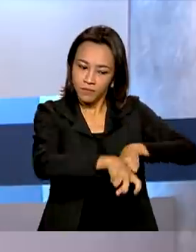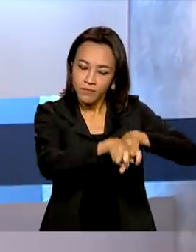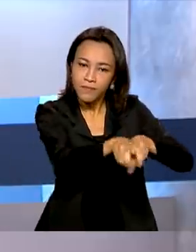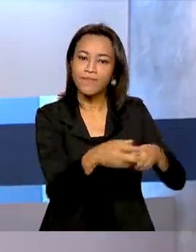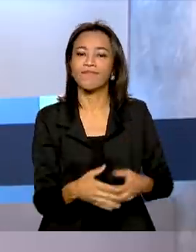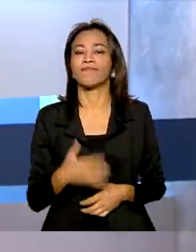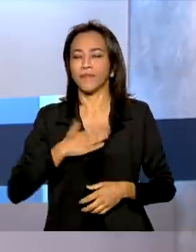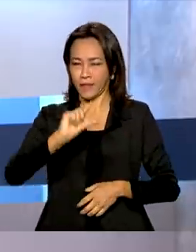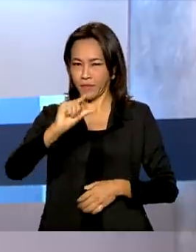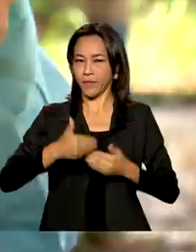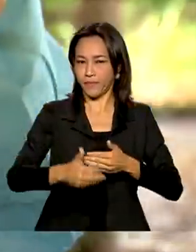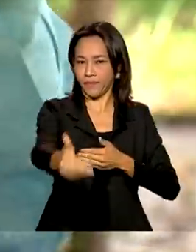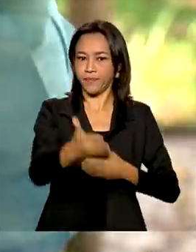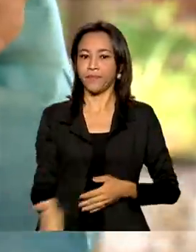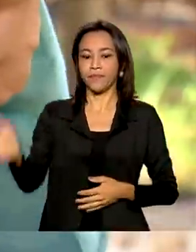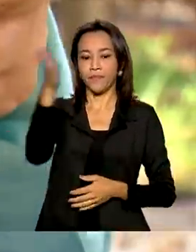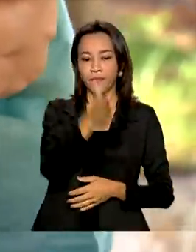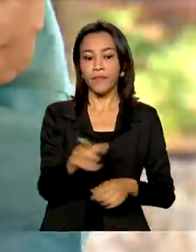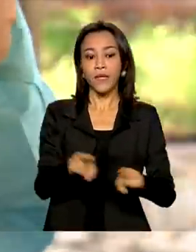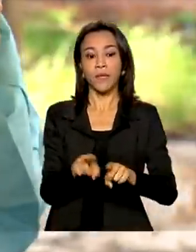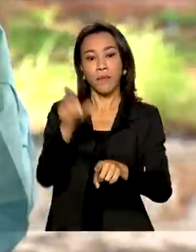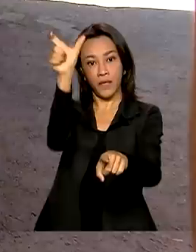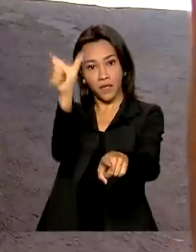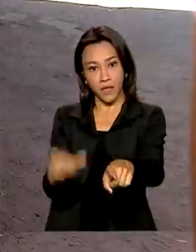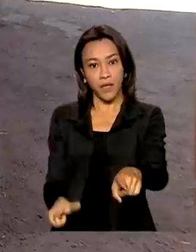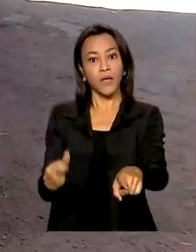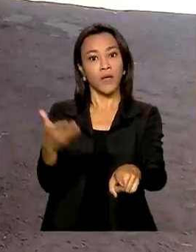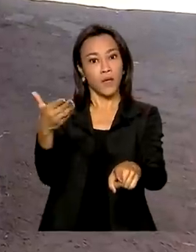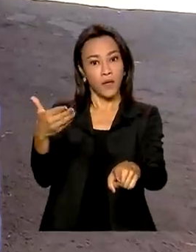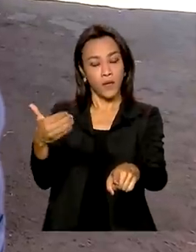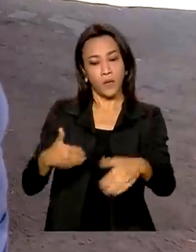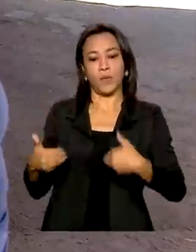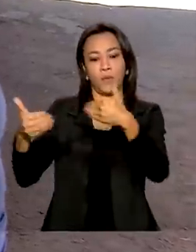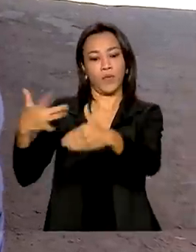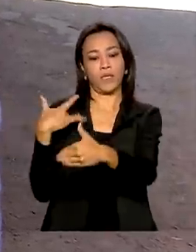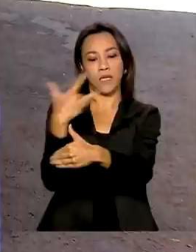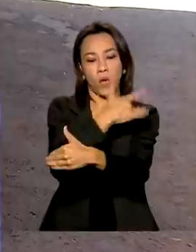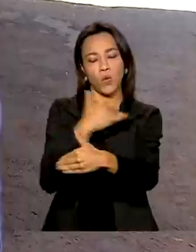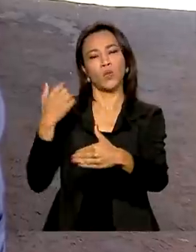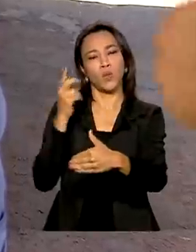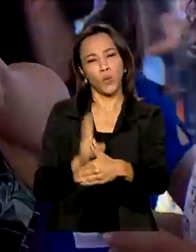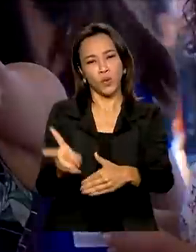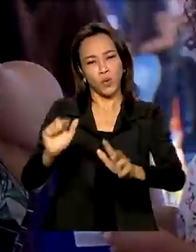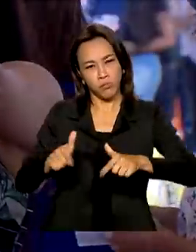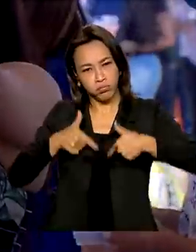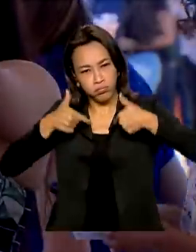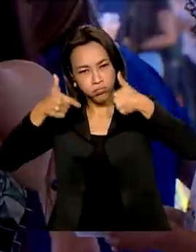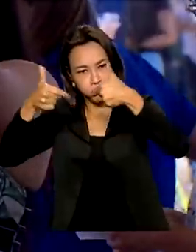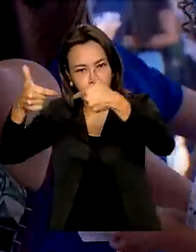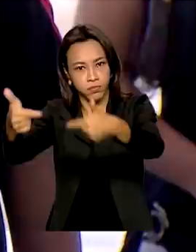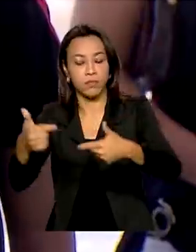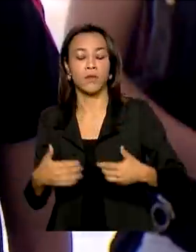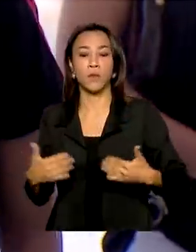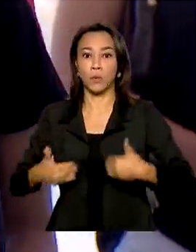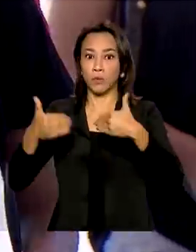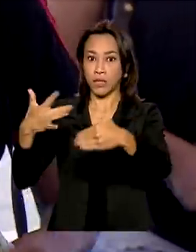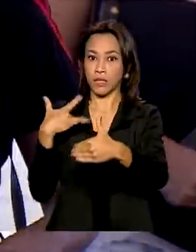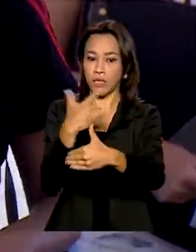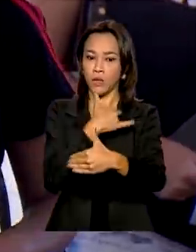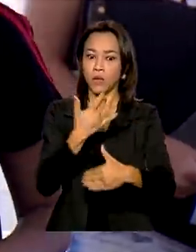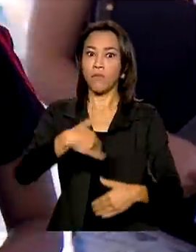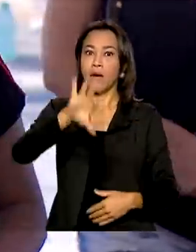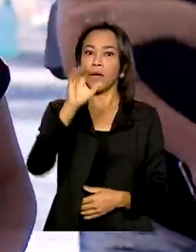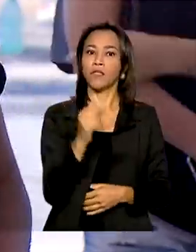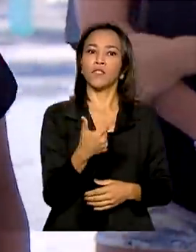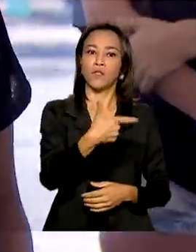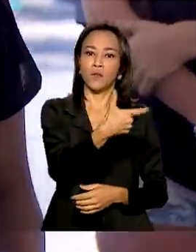mostrar também que o Ministério da Saúde continua no combate à Covid-19. O Ministério ultrapassa 200 milhões